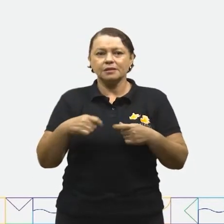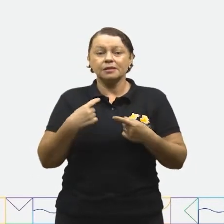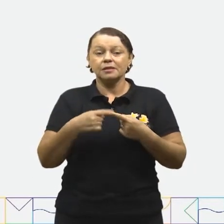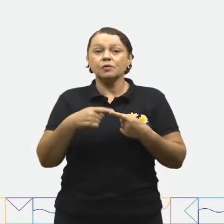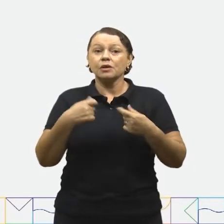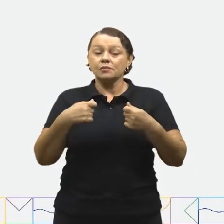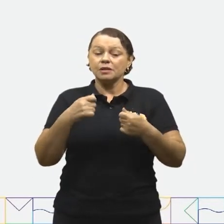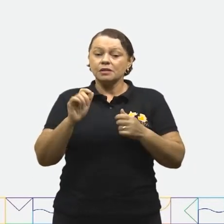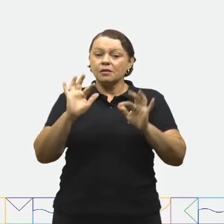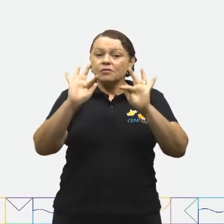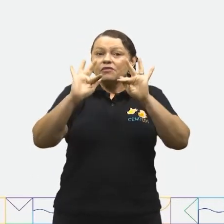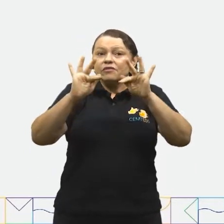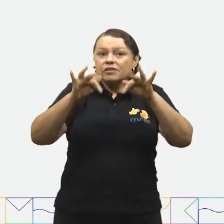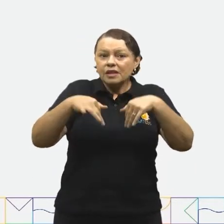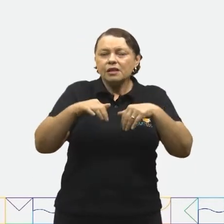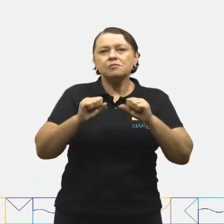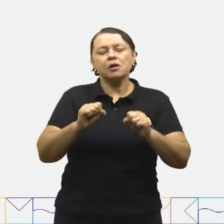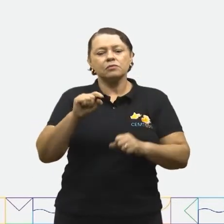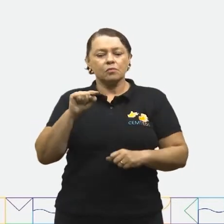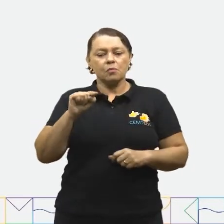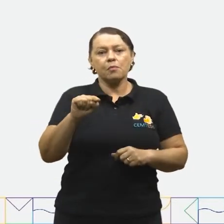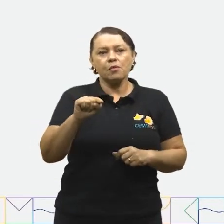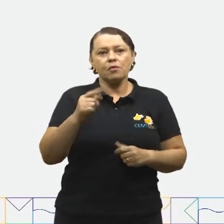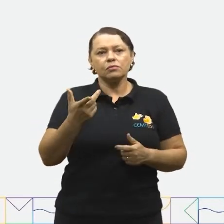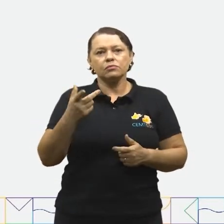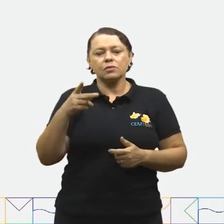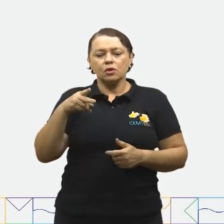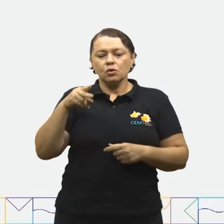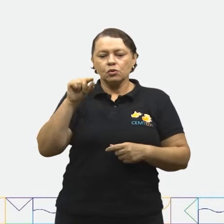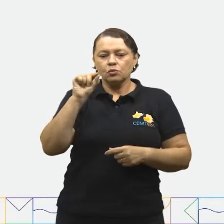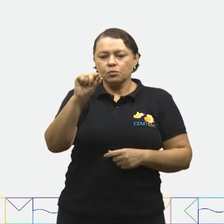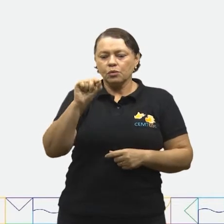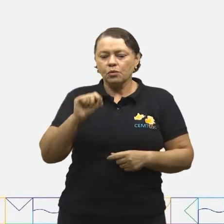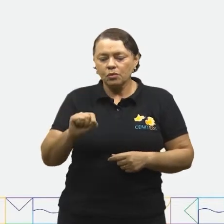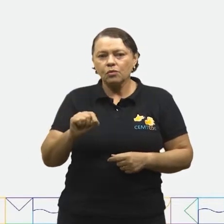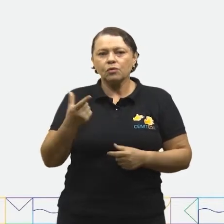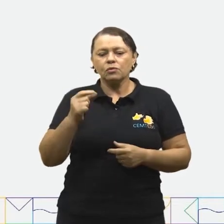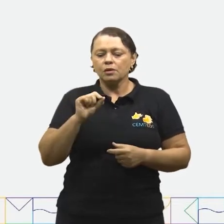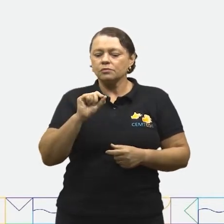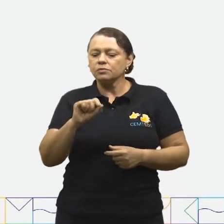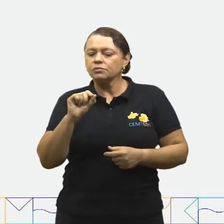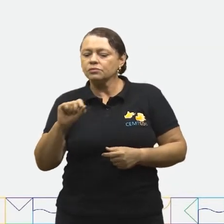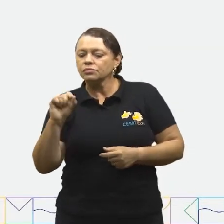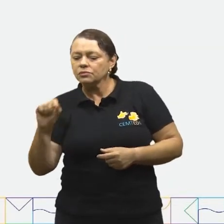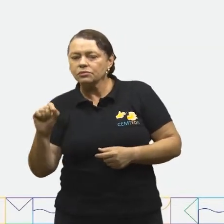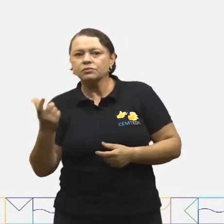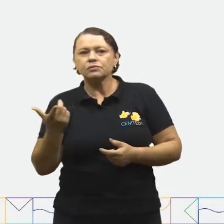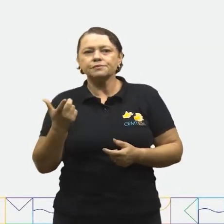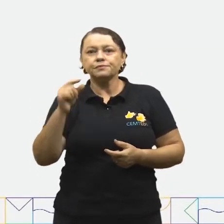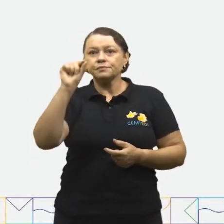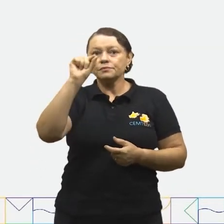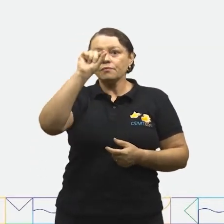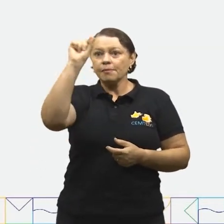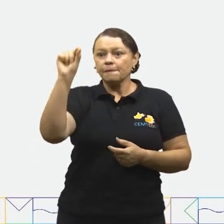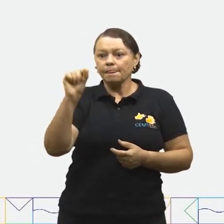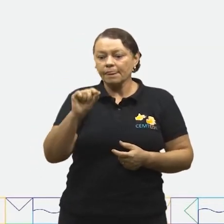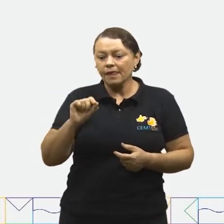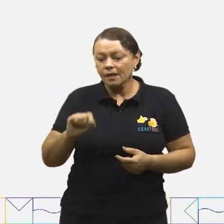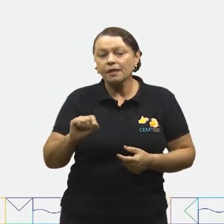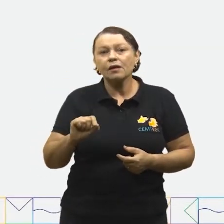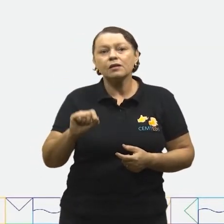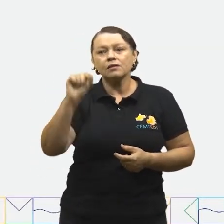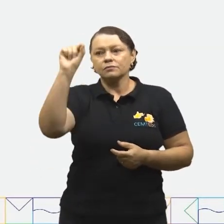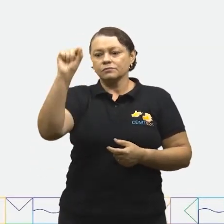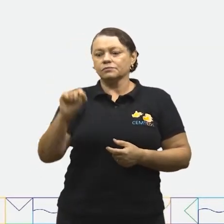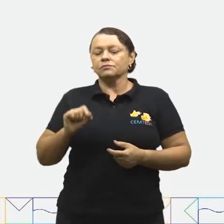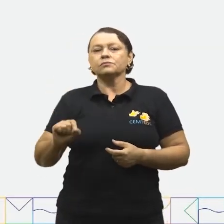finalizá-lo. Pode ser com um ponto, com dois pontos, com reticências, com interrogação ou até